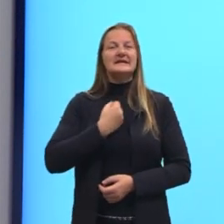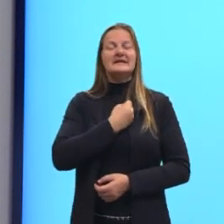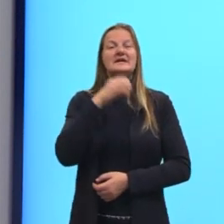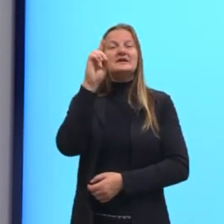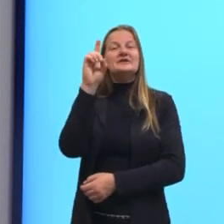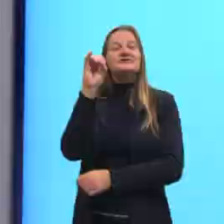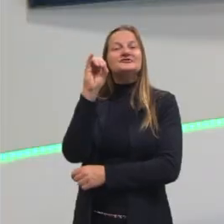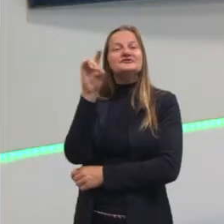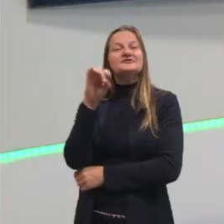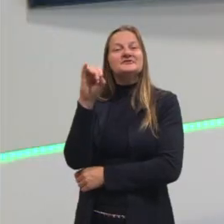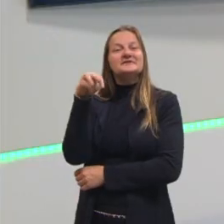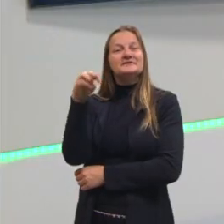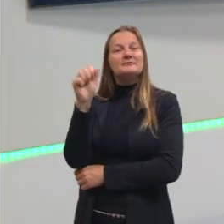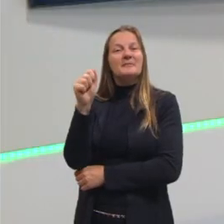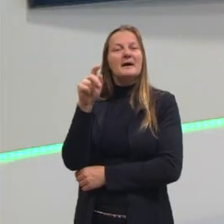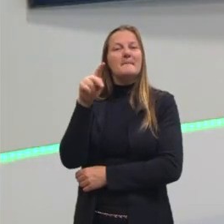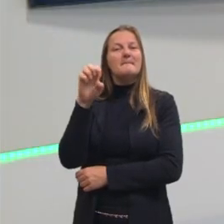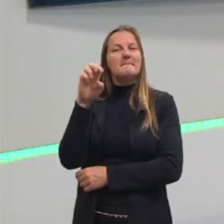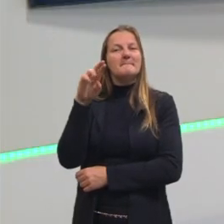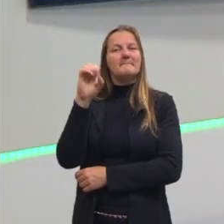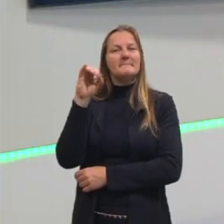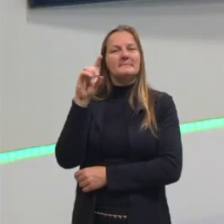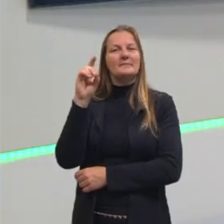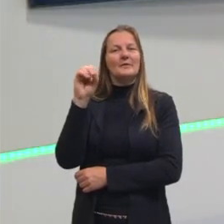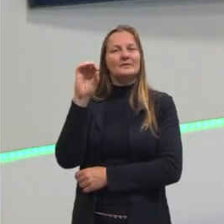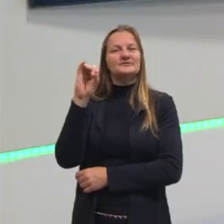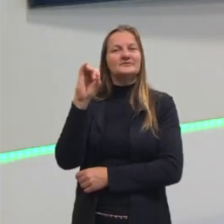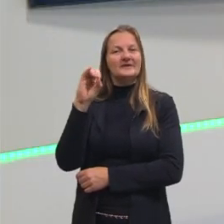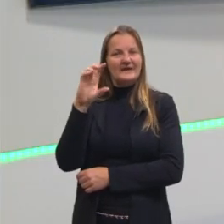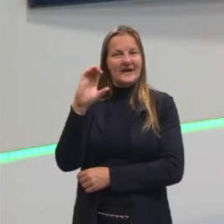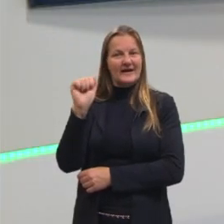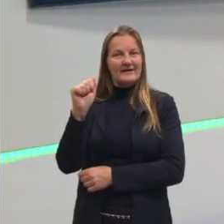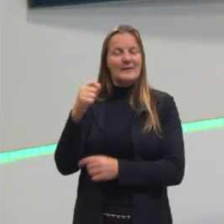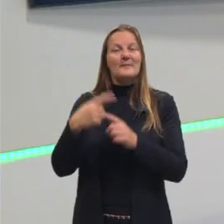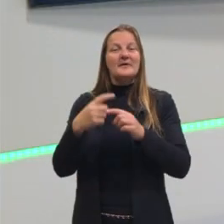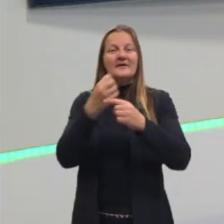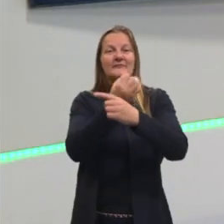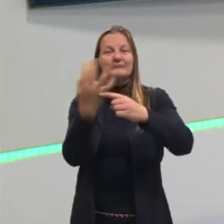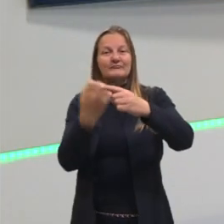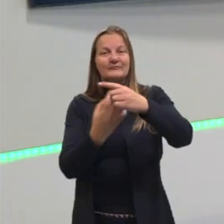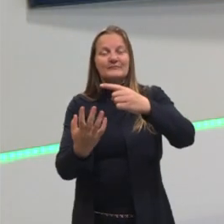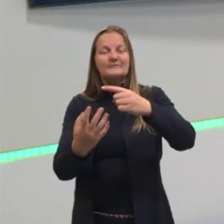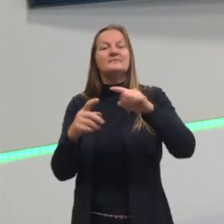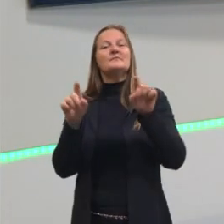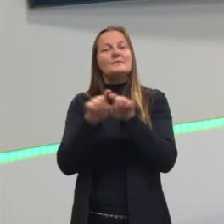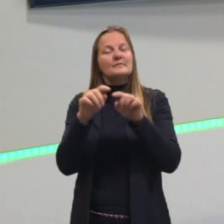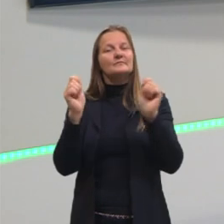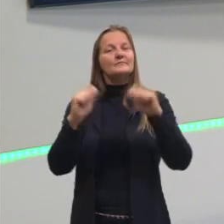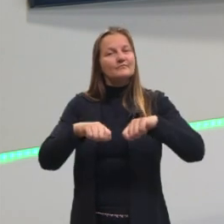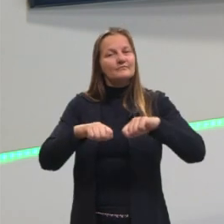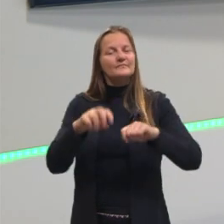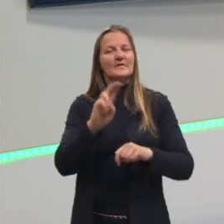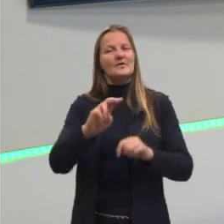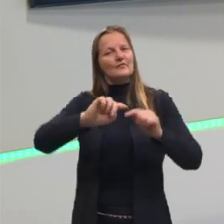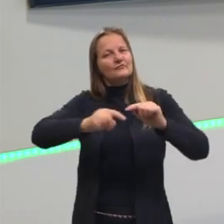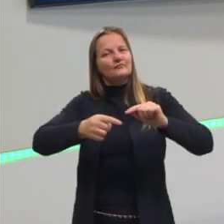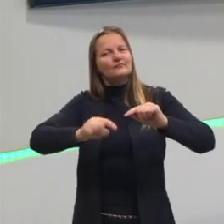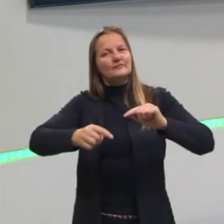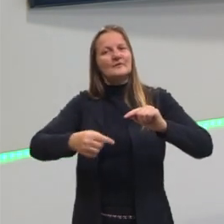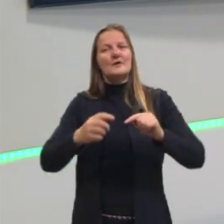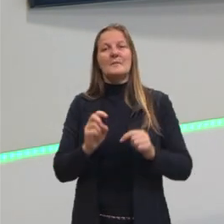periódica. Nós podemos representar com a fração, e também utilizando ali o formato com vírgula, né?